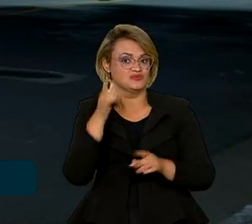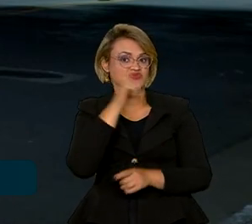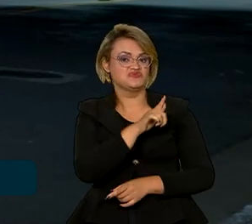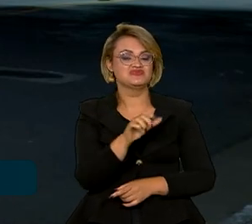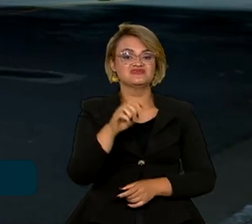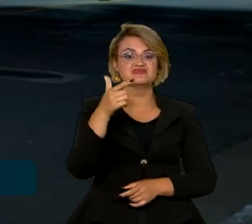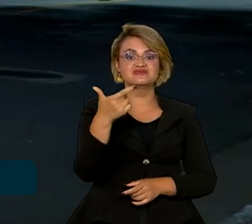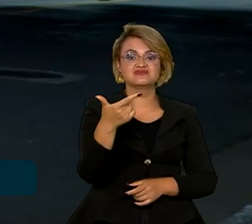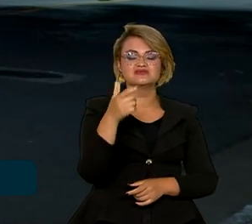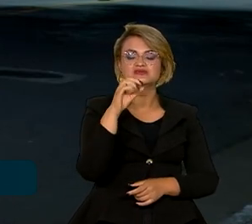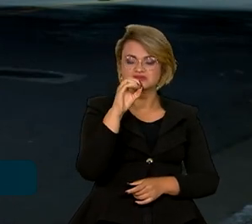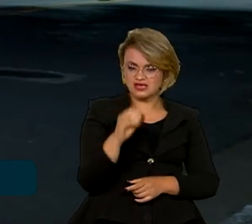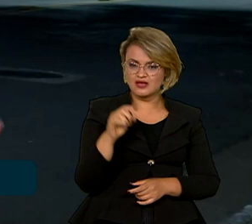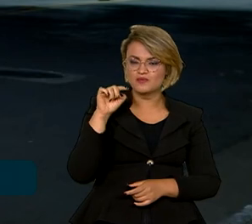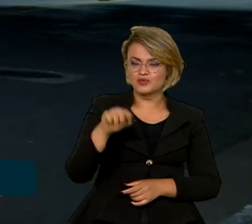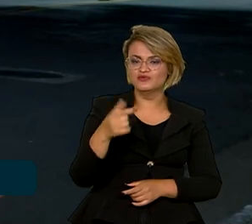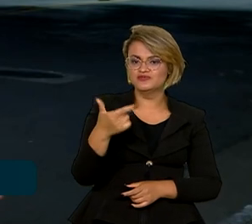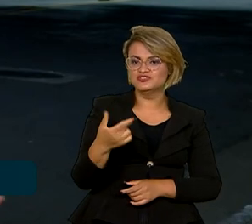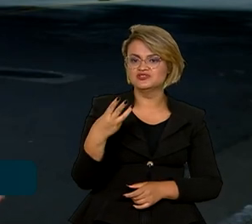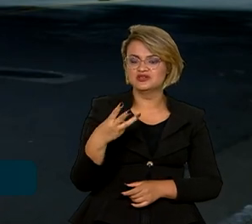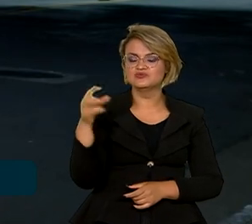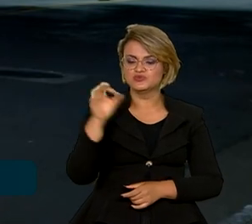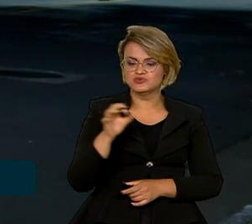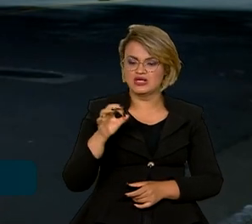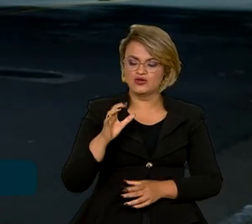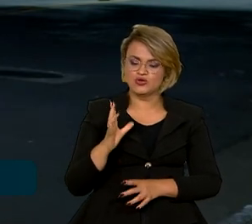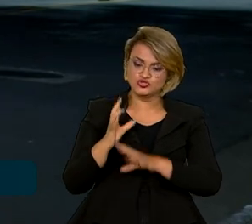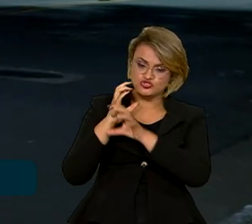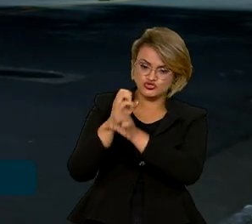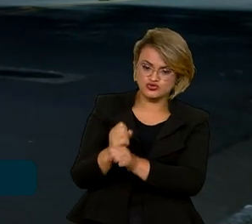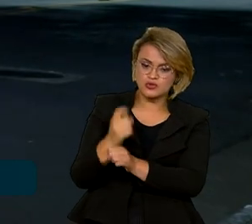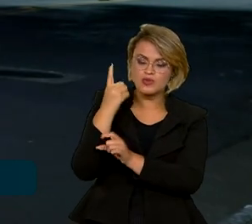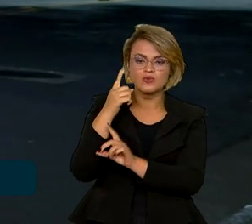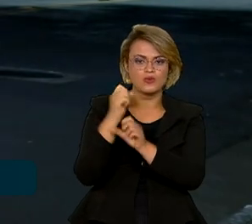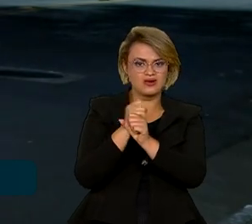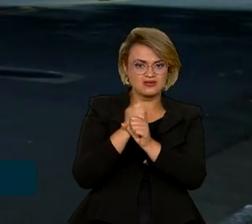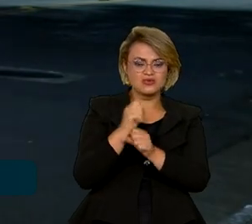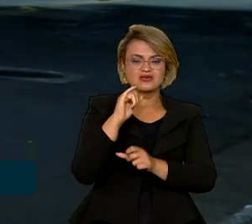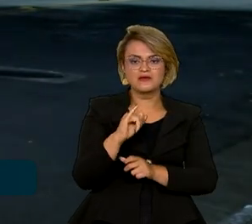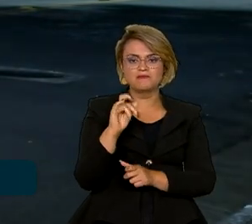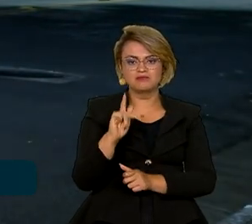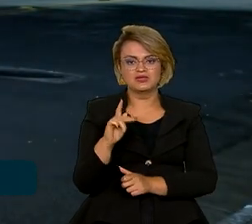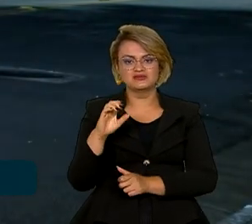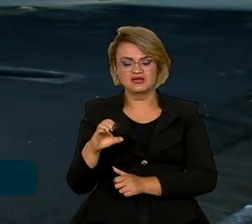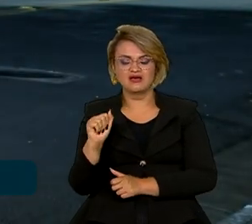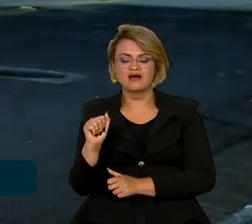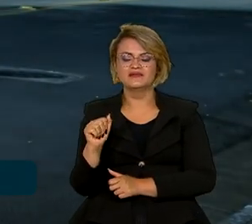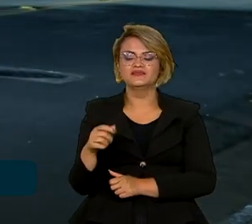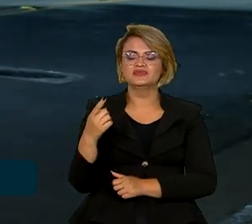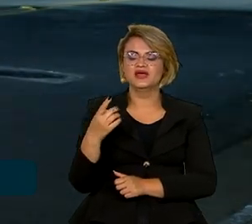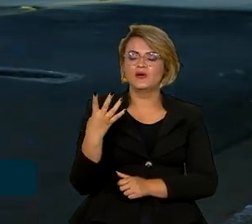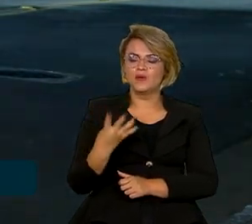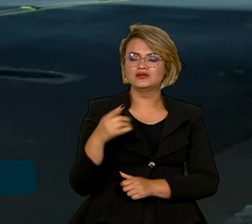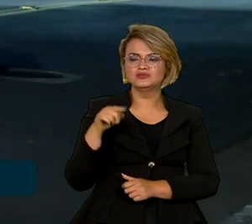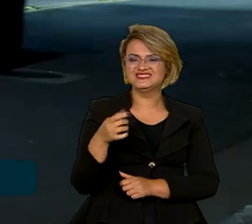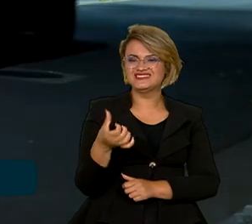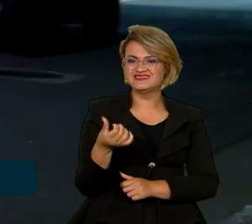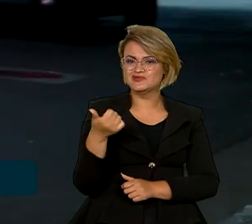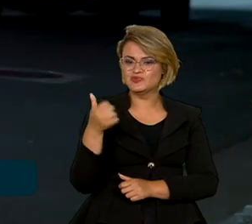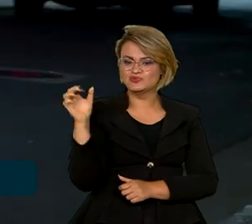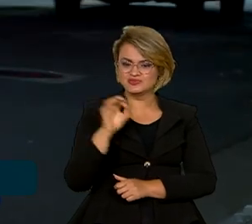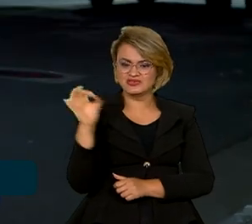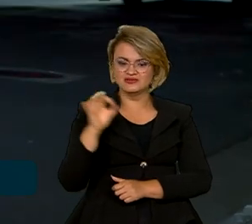0,23%. No acumulado dos últimos 12 meses, o IPCA está em 4,61%,